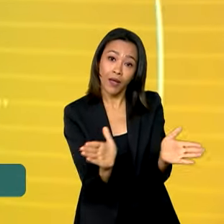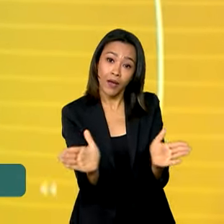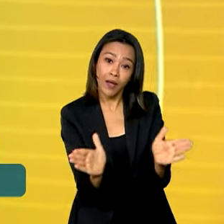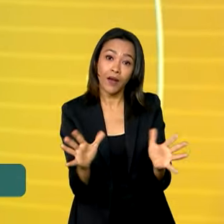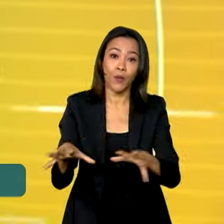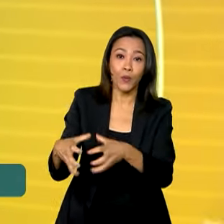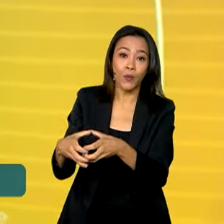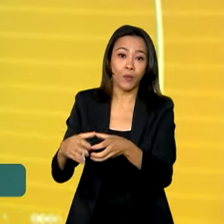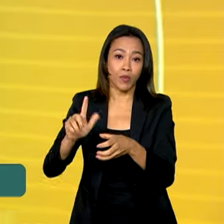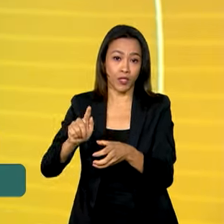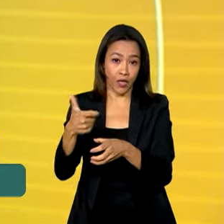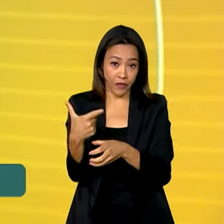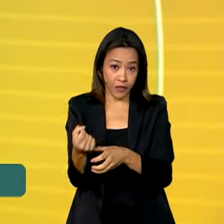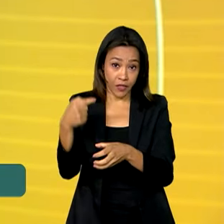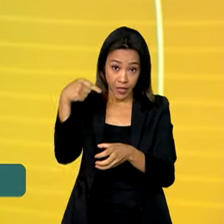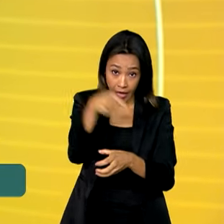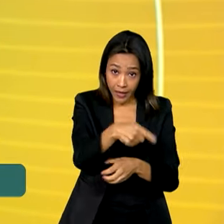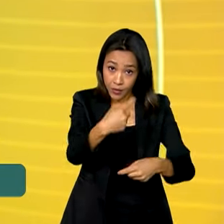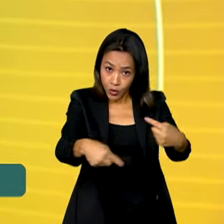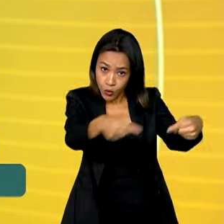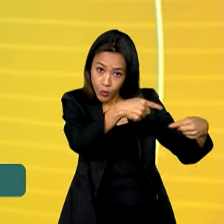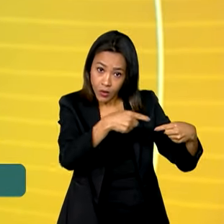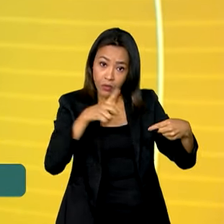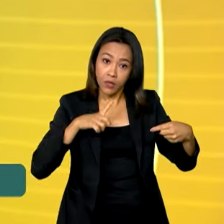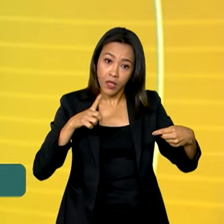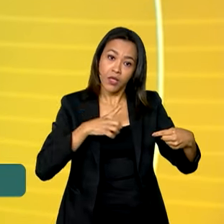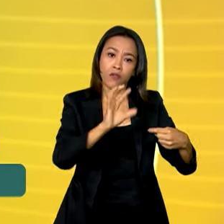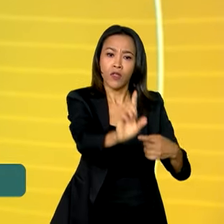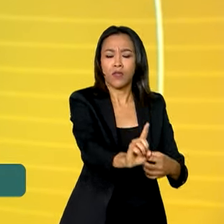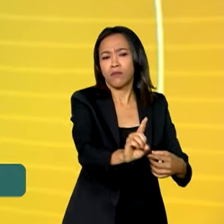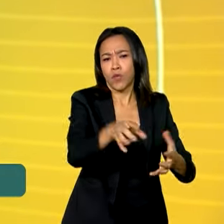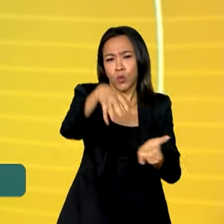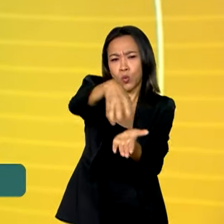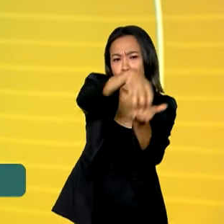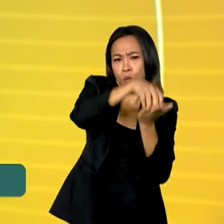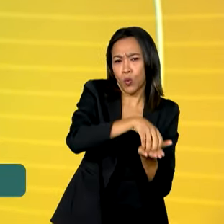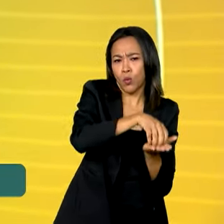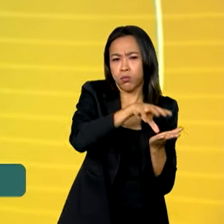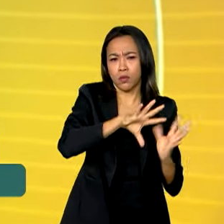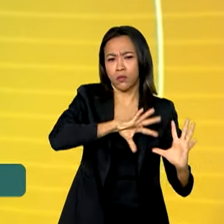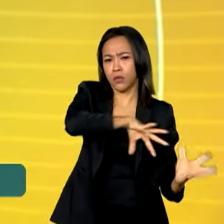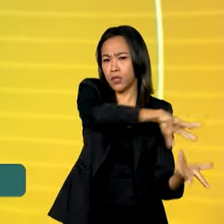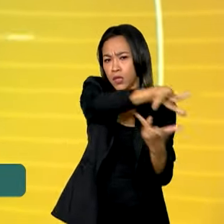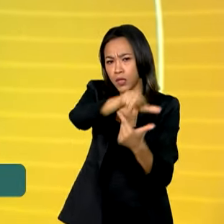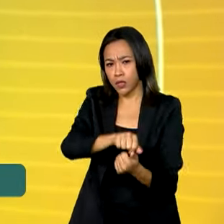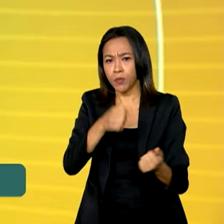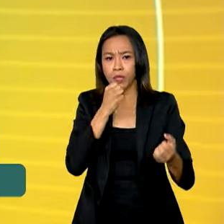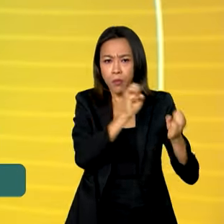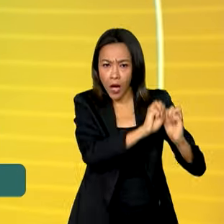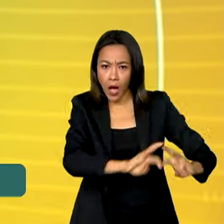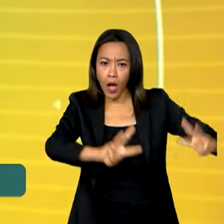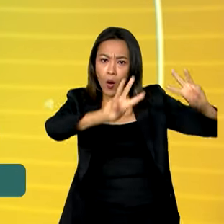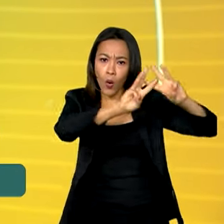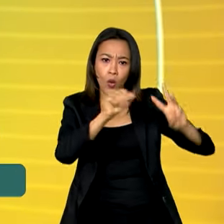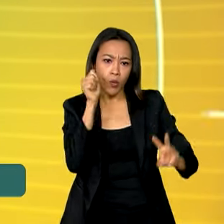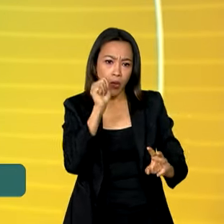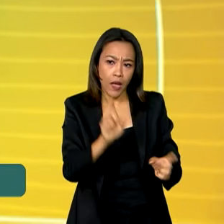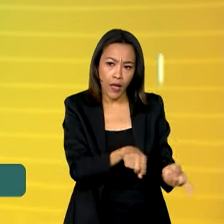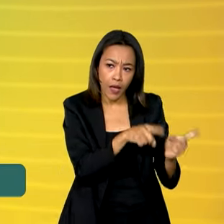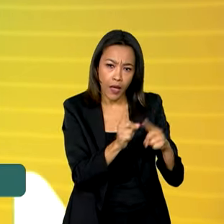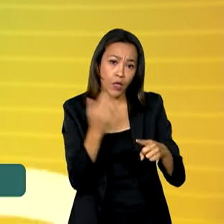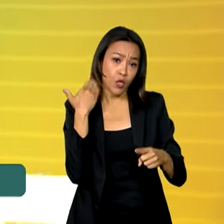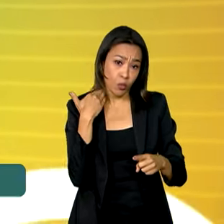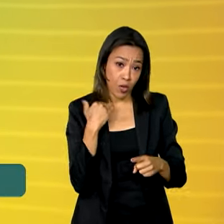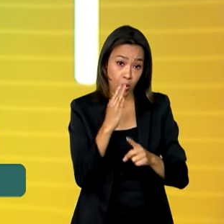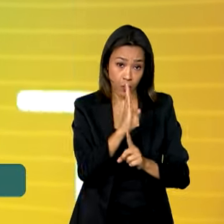Essa discussão, que contou com a participação de organizações internacionais e nacionais, como a ONU Mulheres e o BNDES,